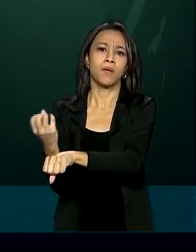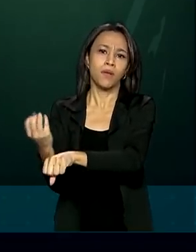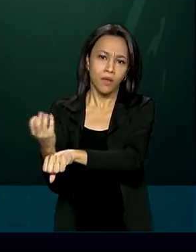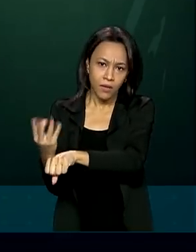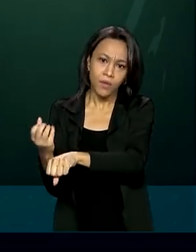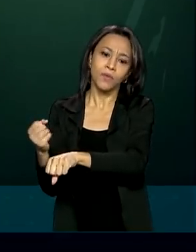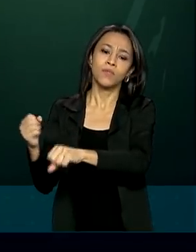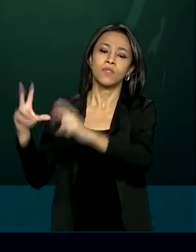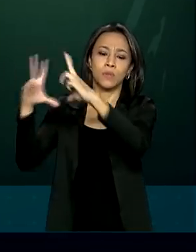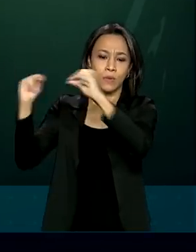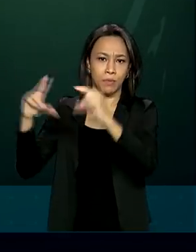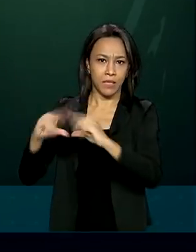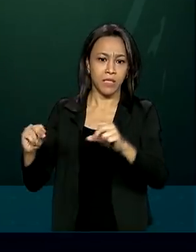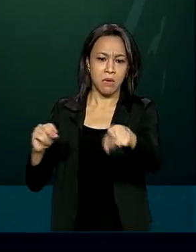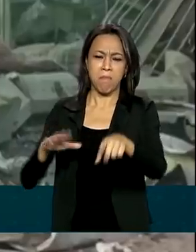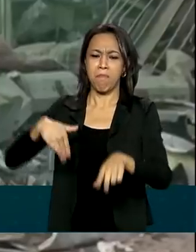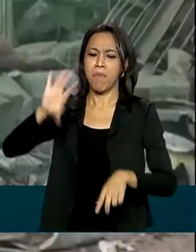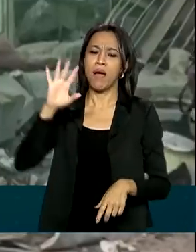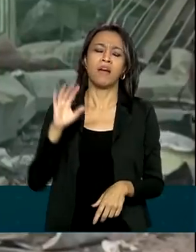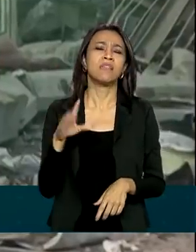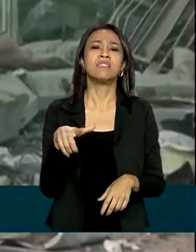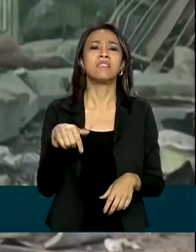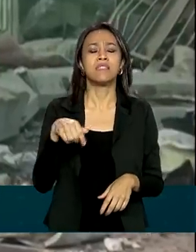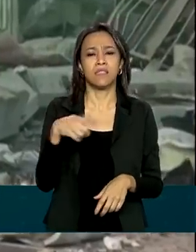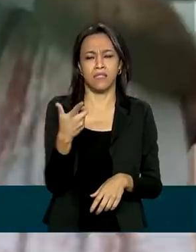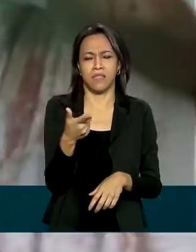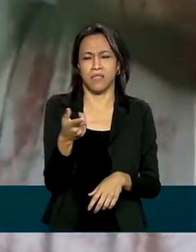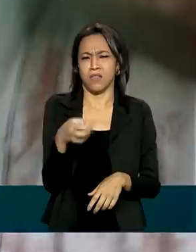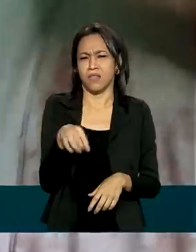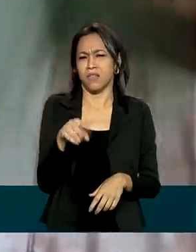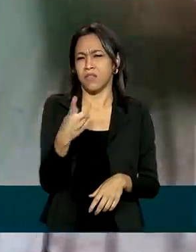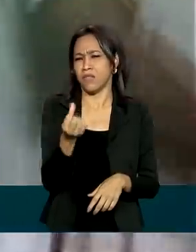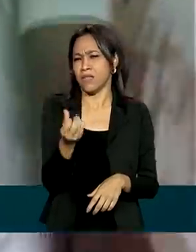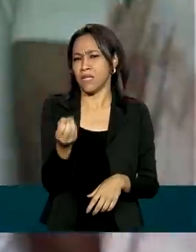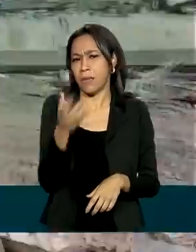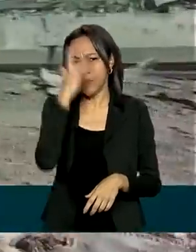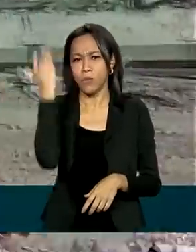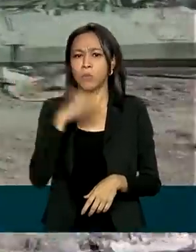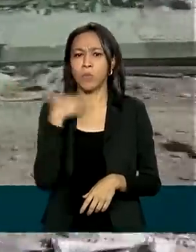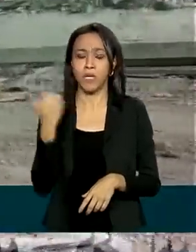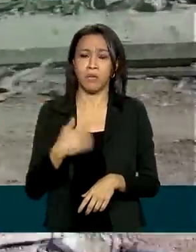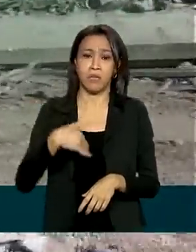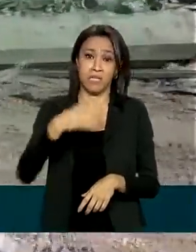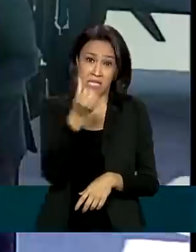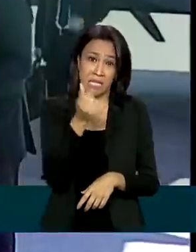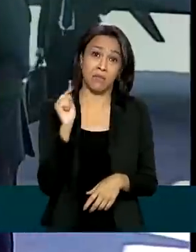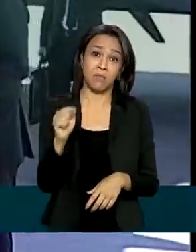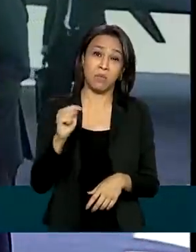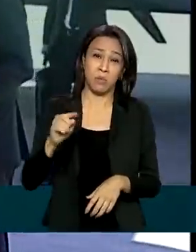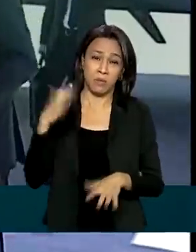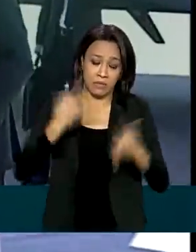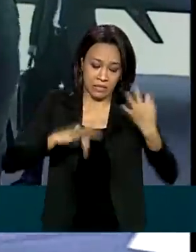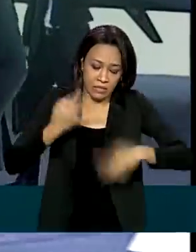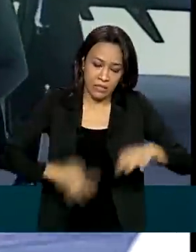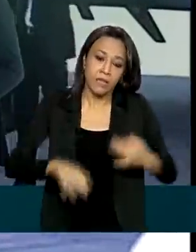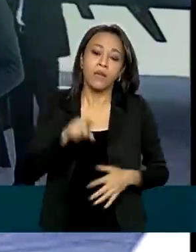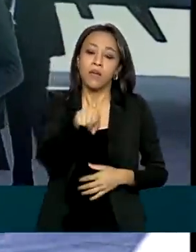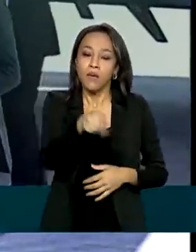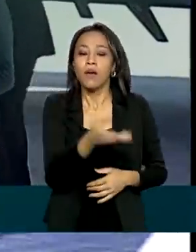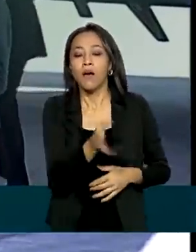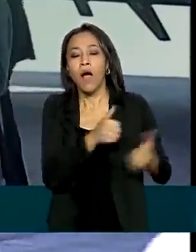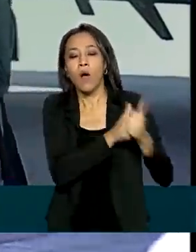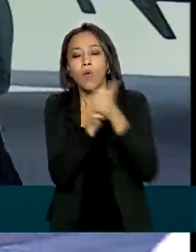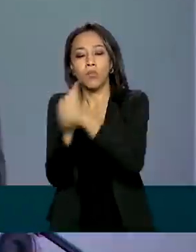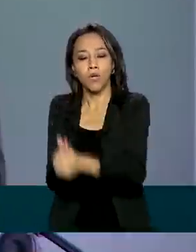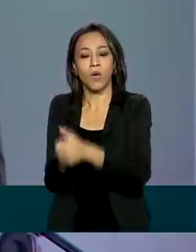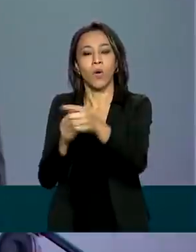Mais de 170 pessoas morreram e 6 mil ficaram feridas. O presidente Jair Bolsonaro acompanhou a saída das